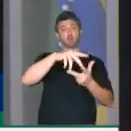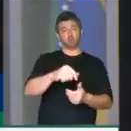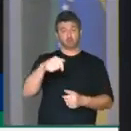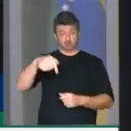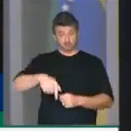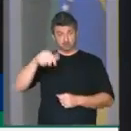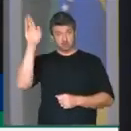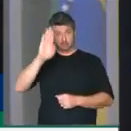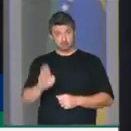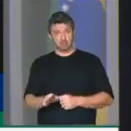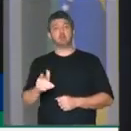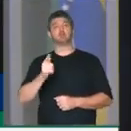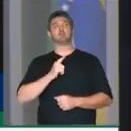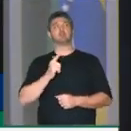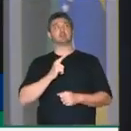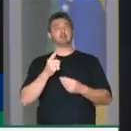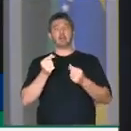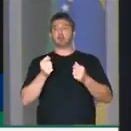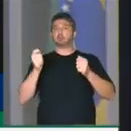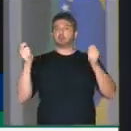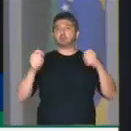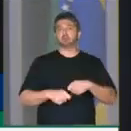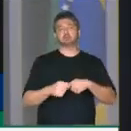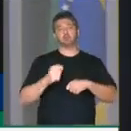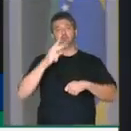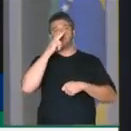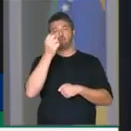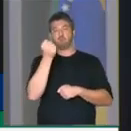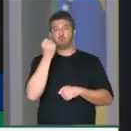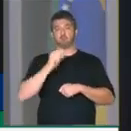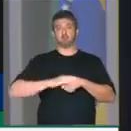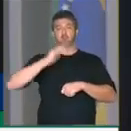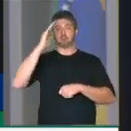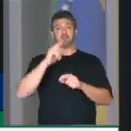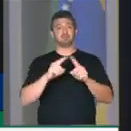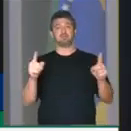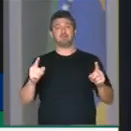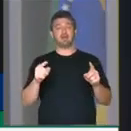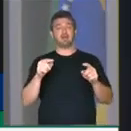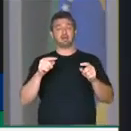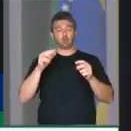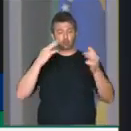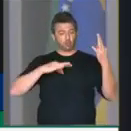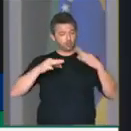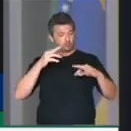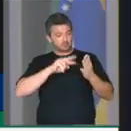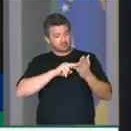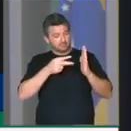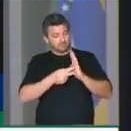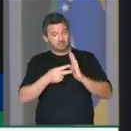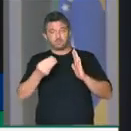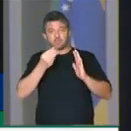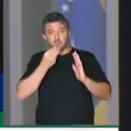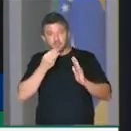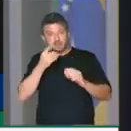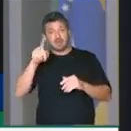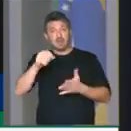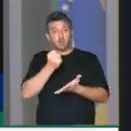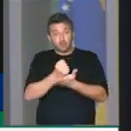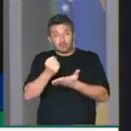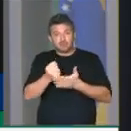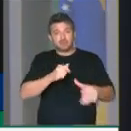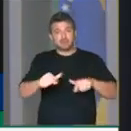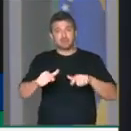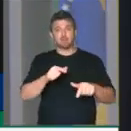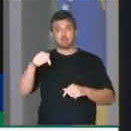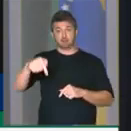país vocacionado. E quando a gente fala de turismo, a gente fala de oportunidades. Nós falamos de emprego num